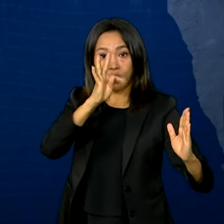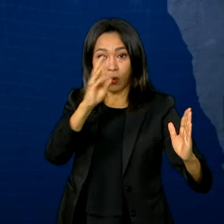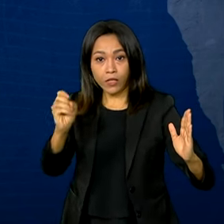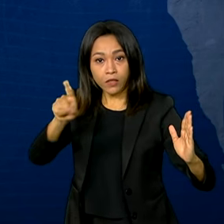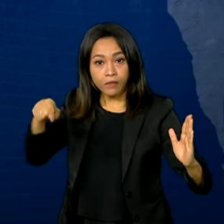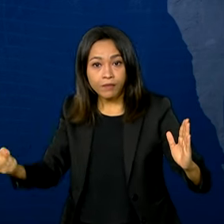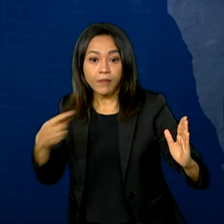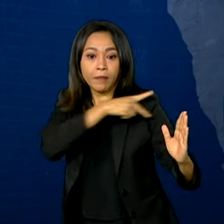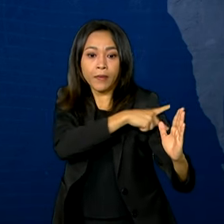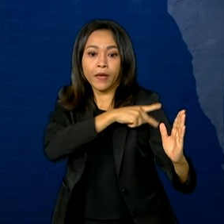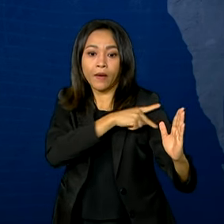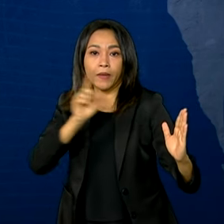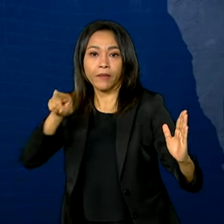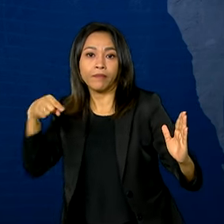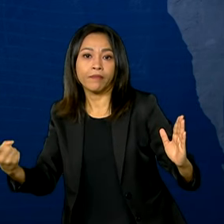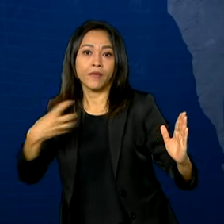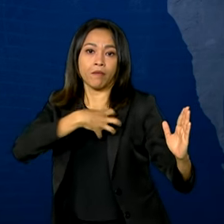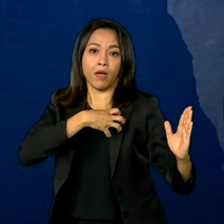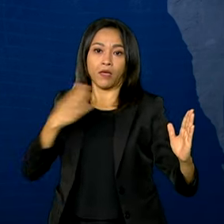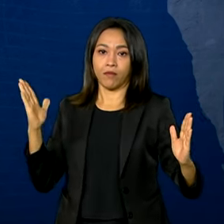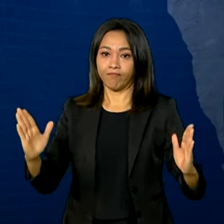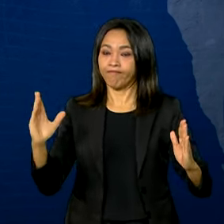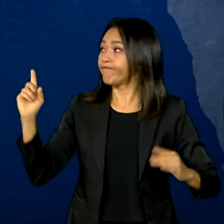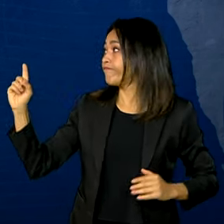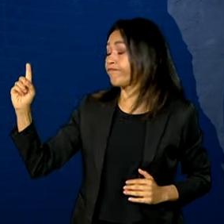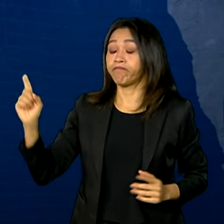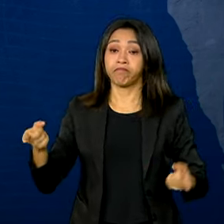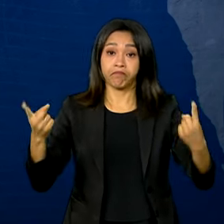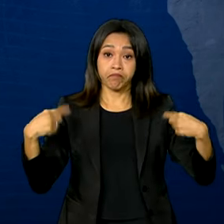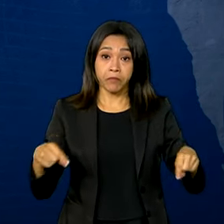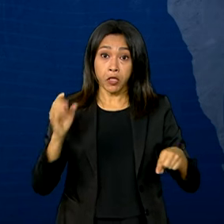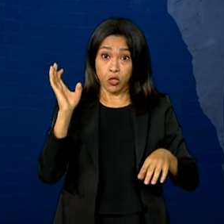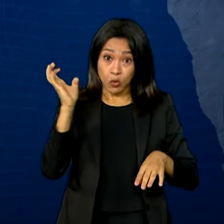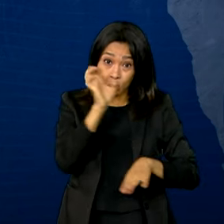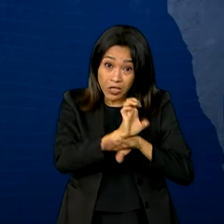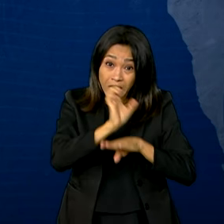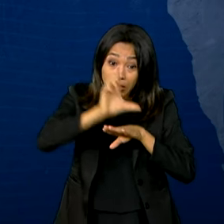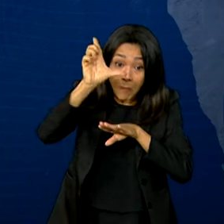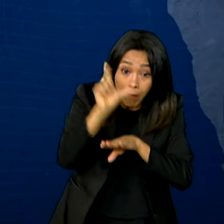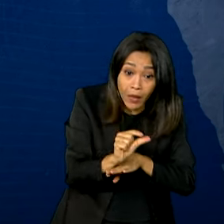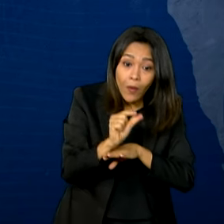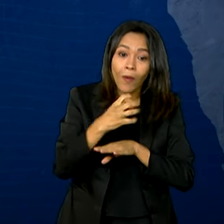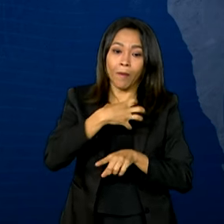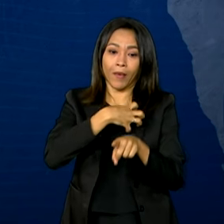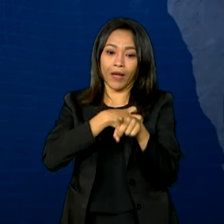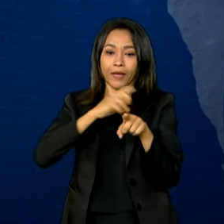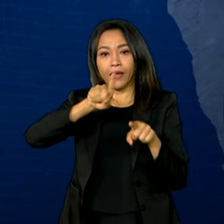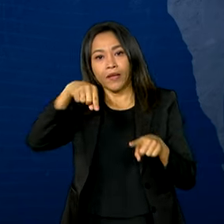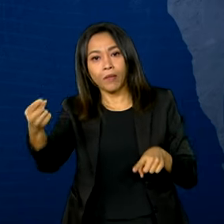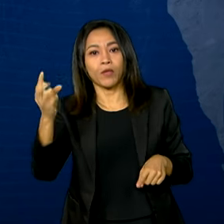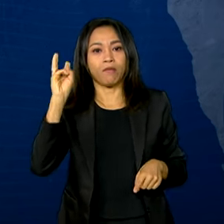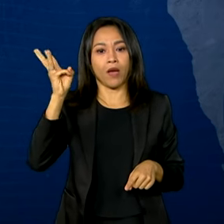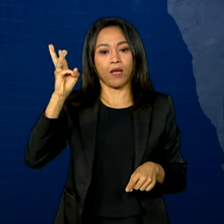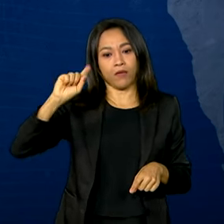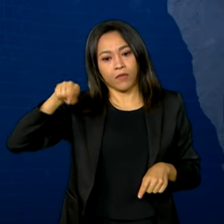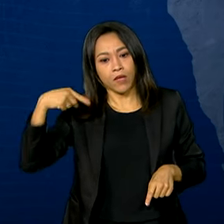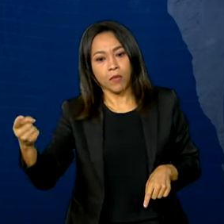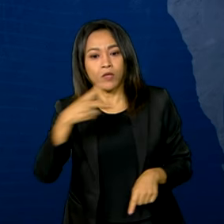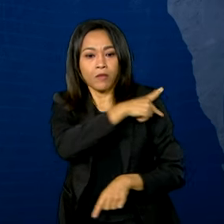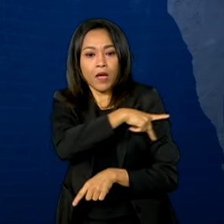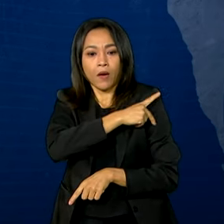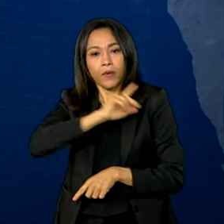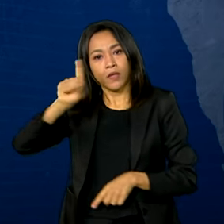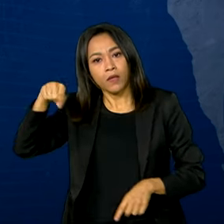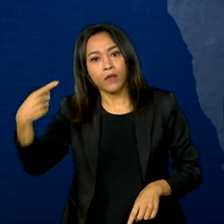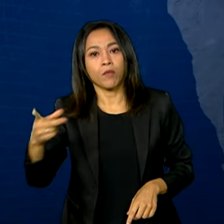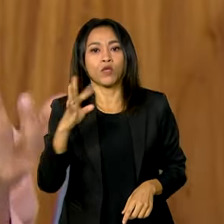Tocantins, Piauí e Bahia. Entre os estados com maior queda está a Bahia, seguido por Maranhão, Piauí